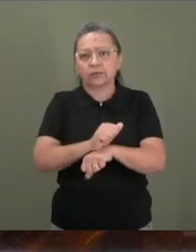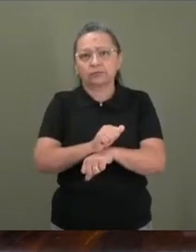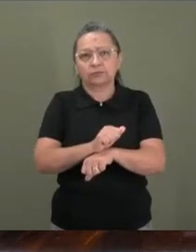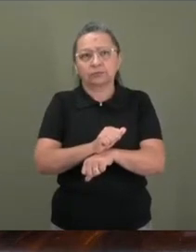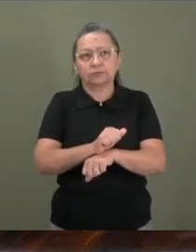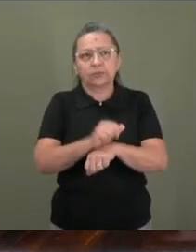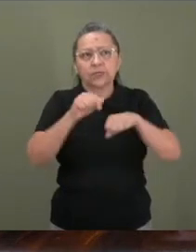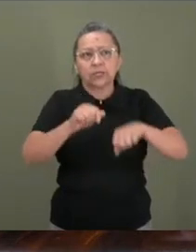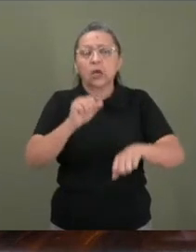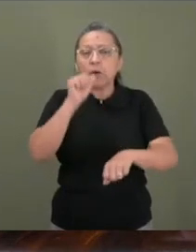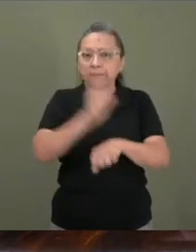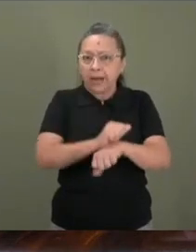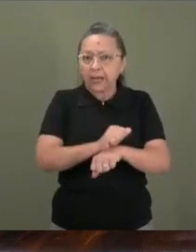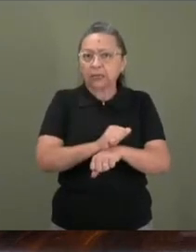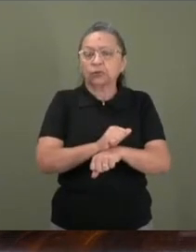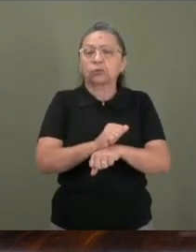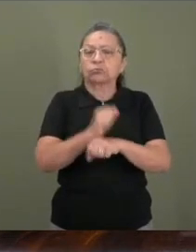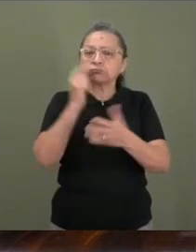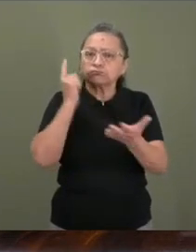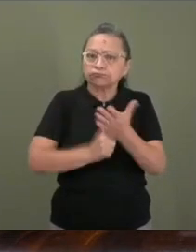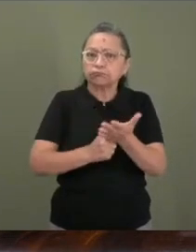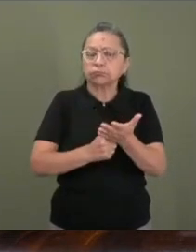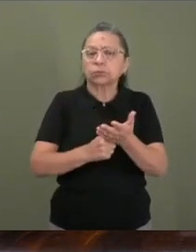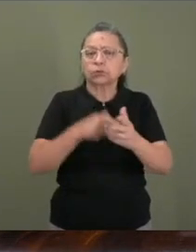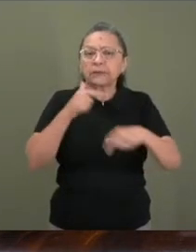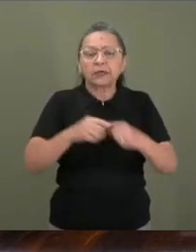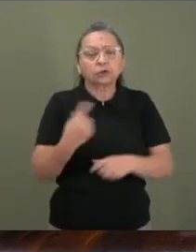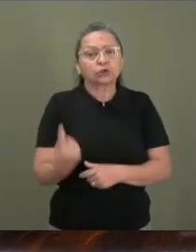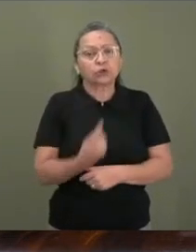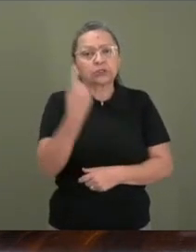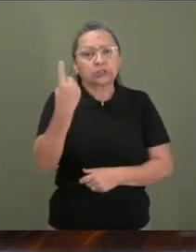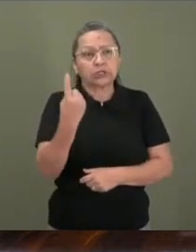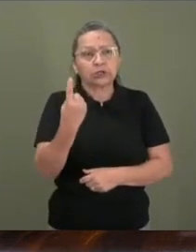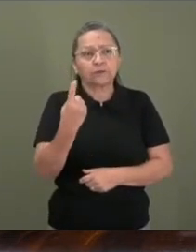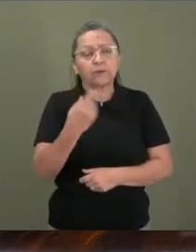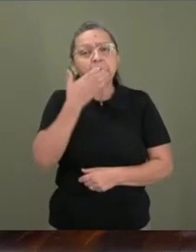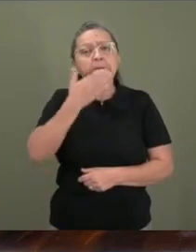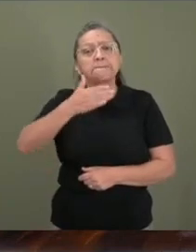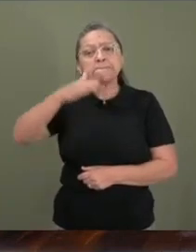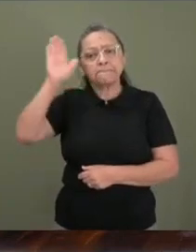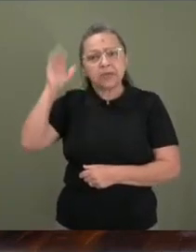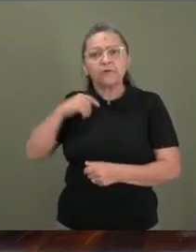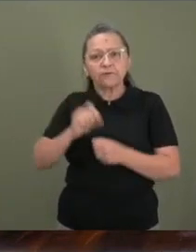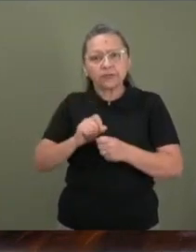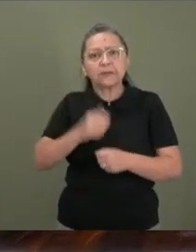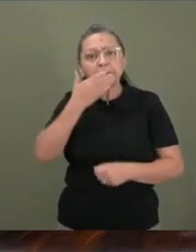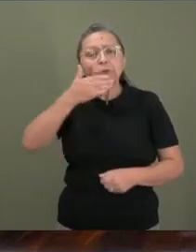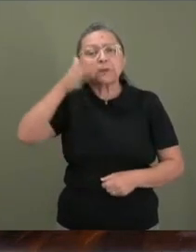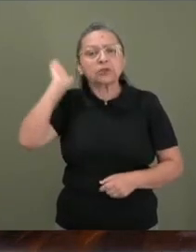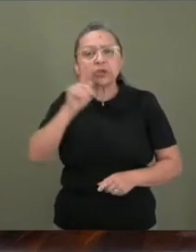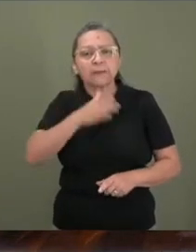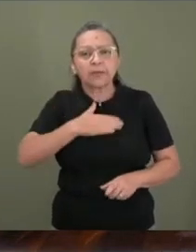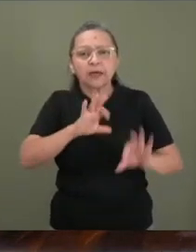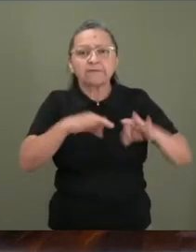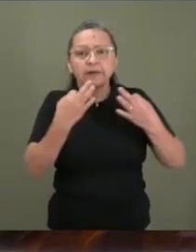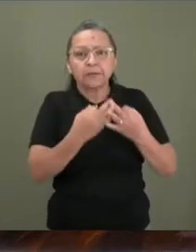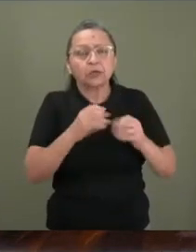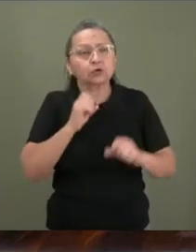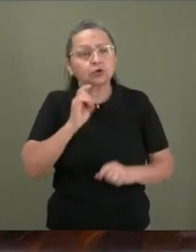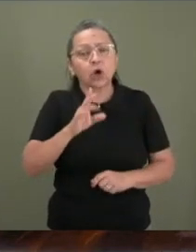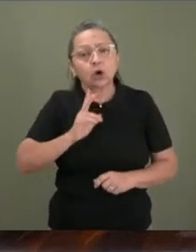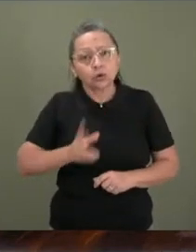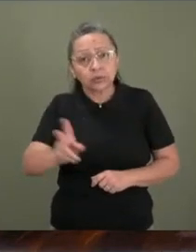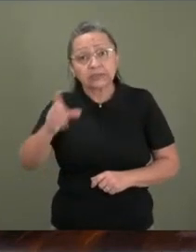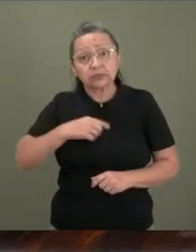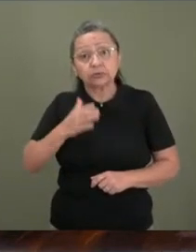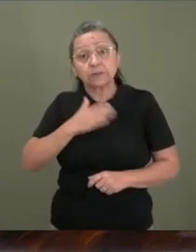sozinho, solitário. Foi uma promessa que eu fiz à minha família. E só continuarei se